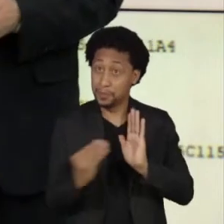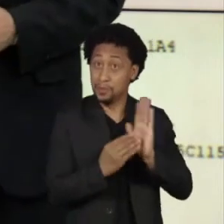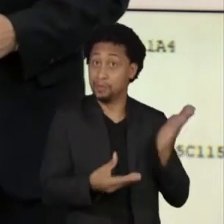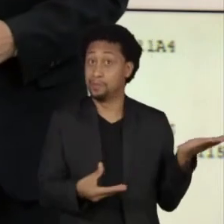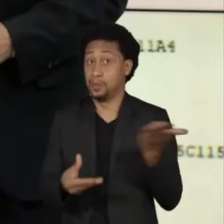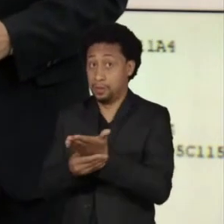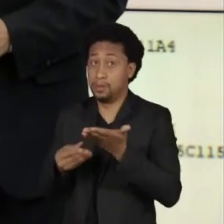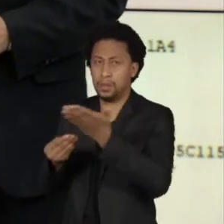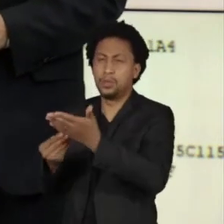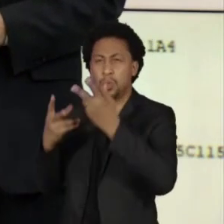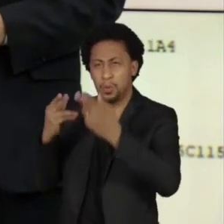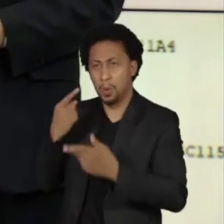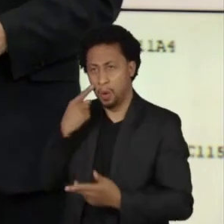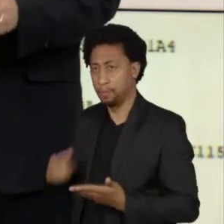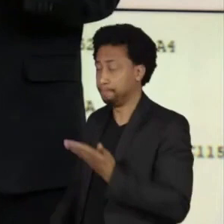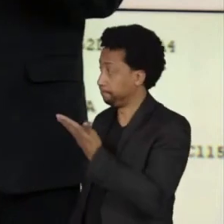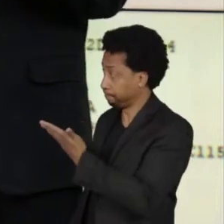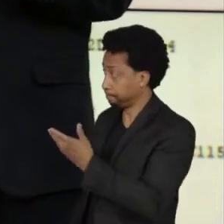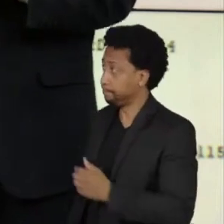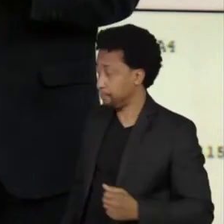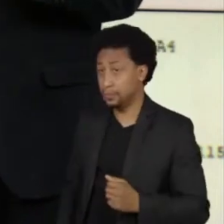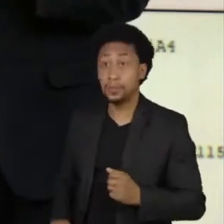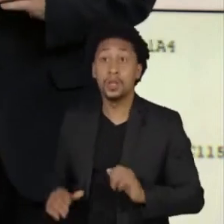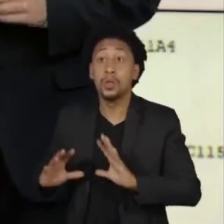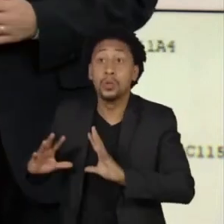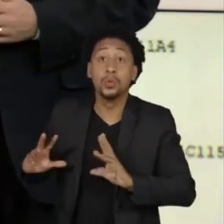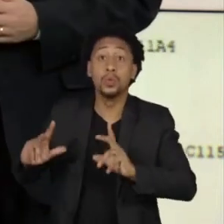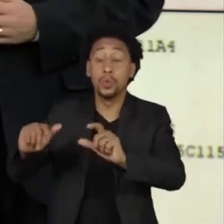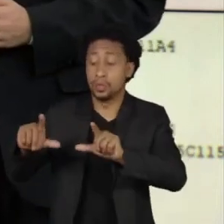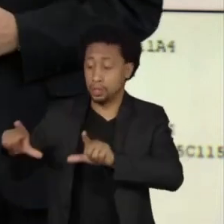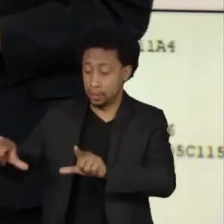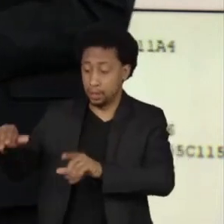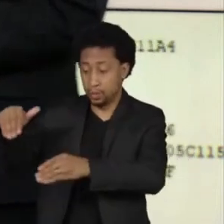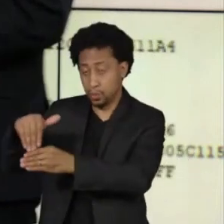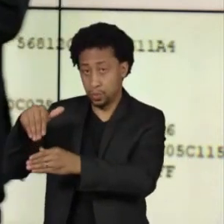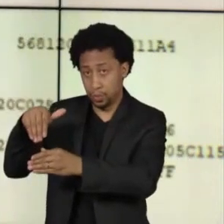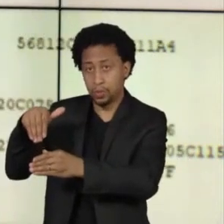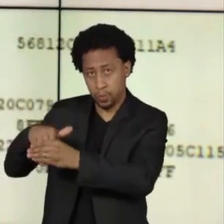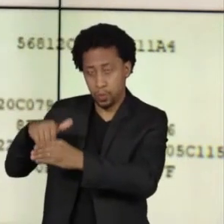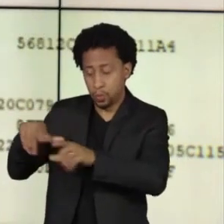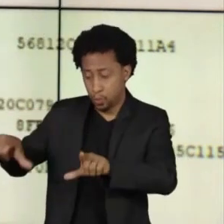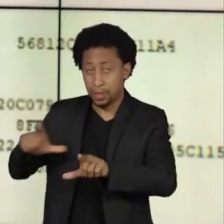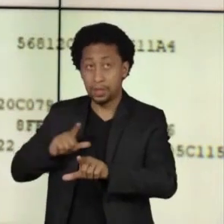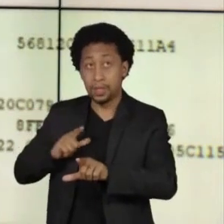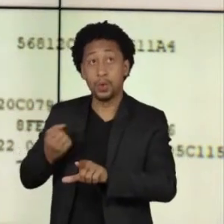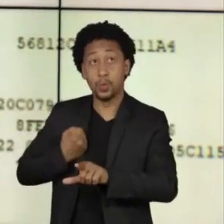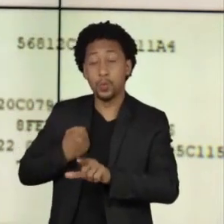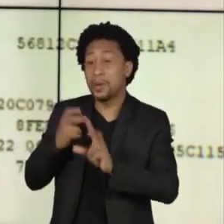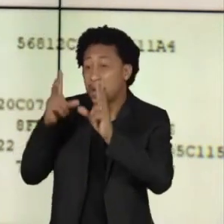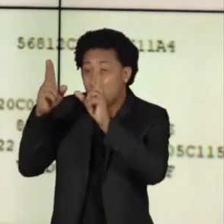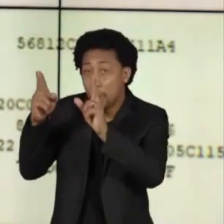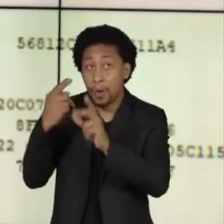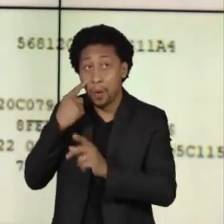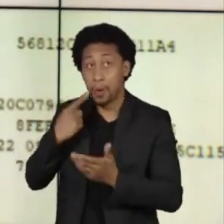Segundo o partido, todas as urnas antigas têm o mesmo código de identificação. Este número que a gente vê aqui,